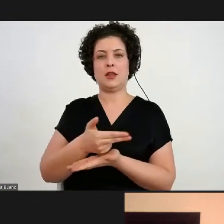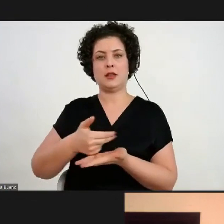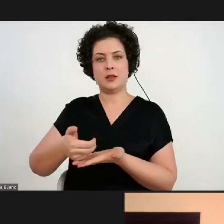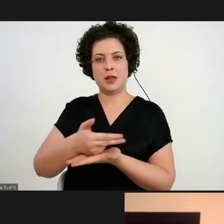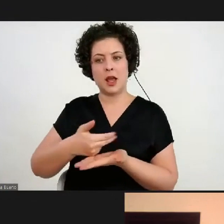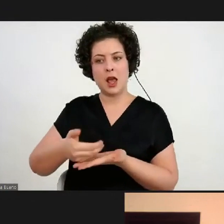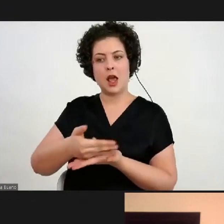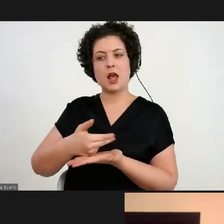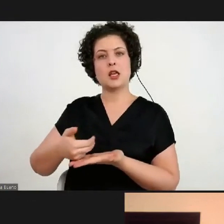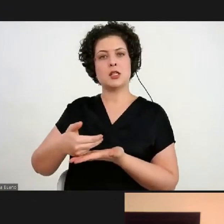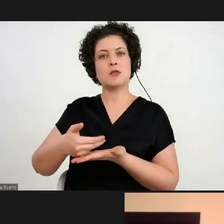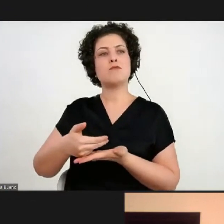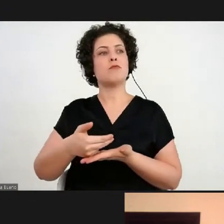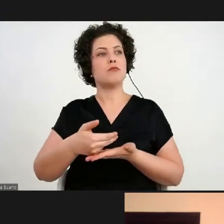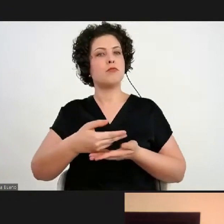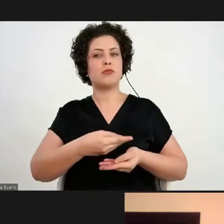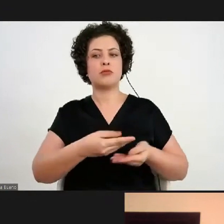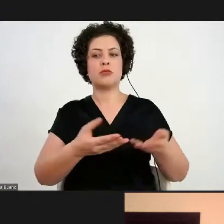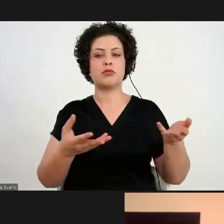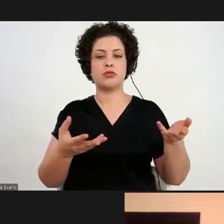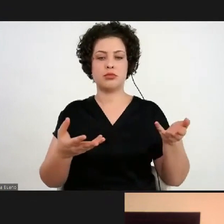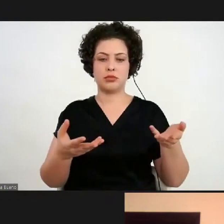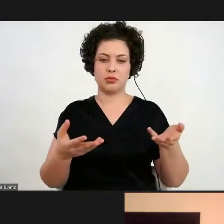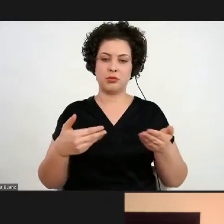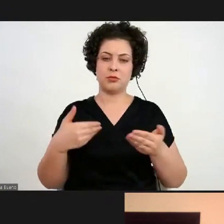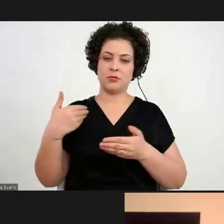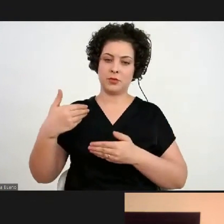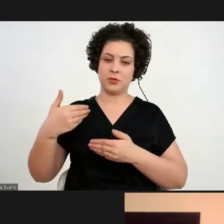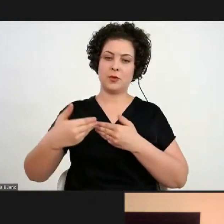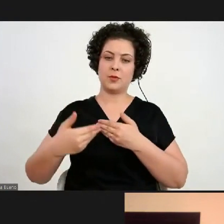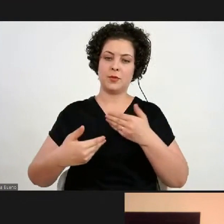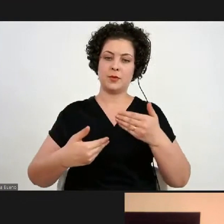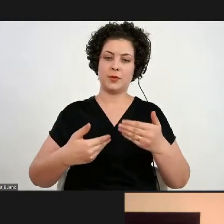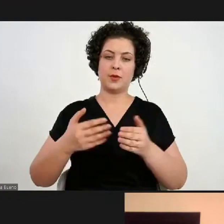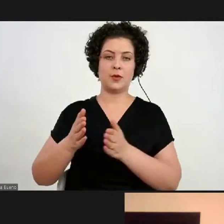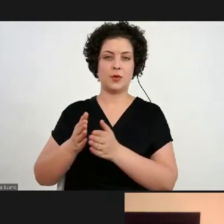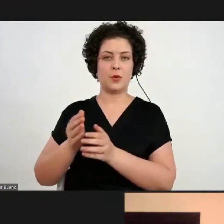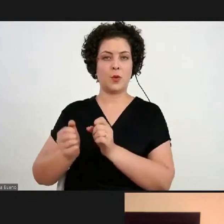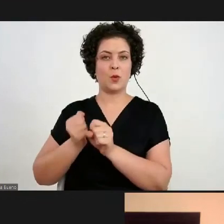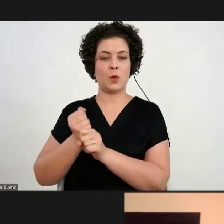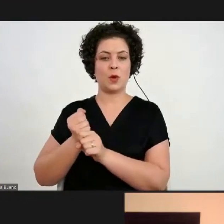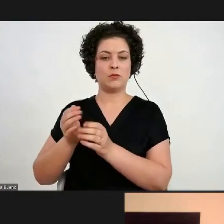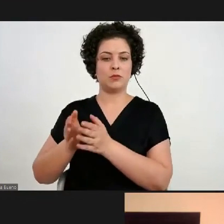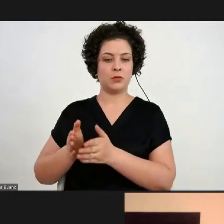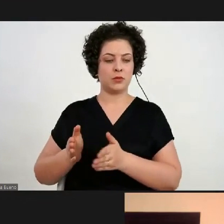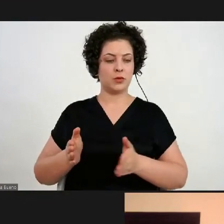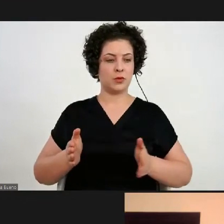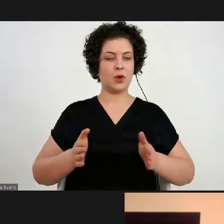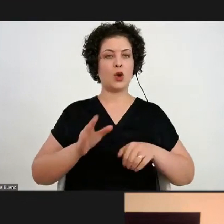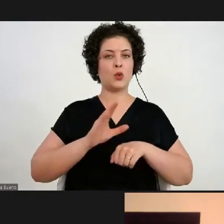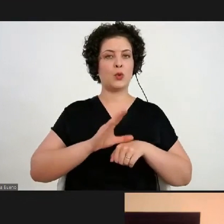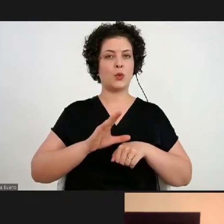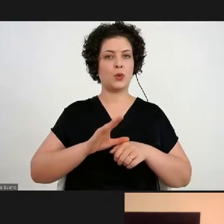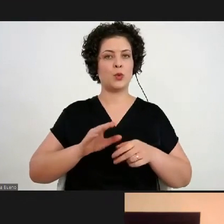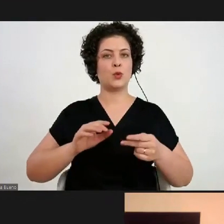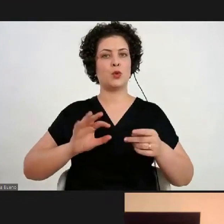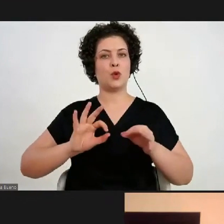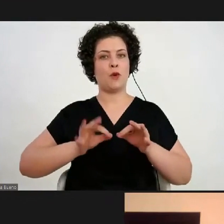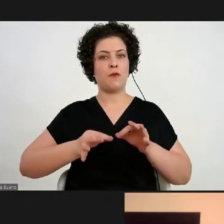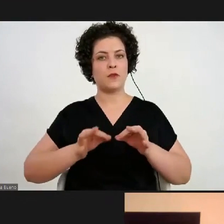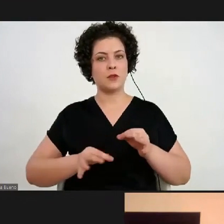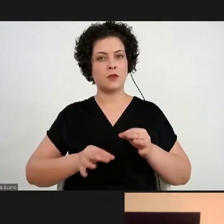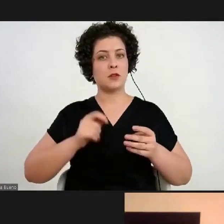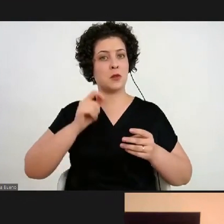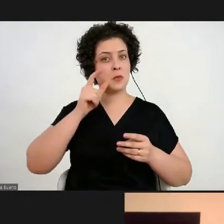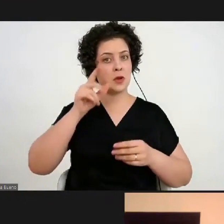para a comunidade. que vão acontecendo durante o ano são cursos, oficinas, são muito interessantes. Também cursos de